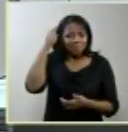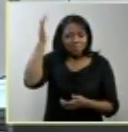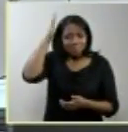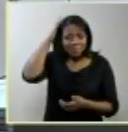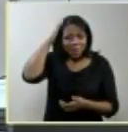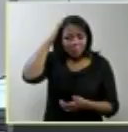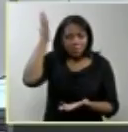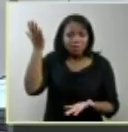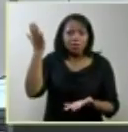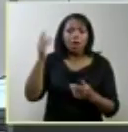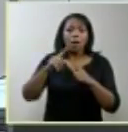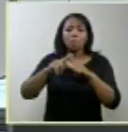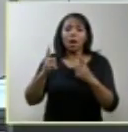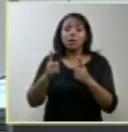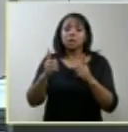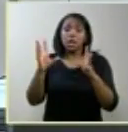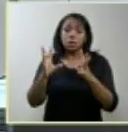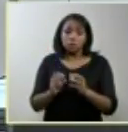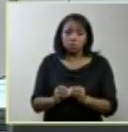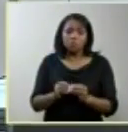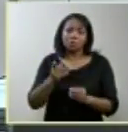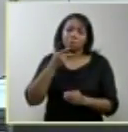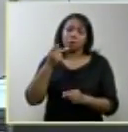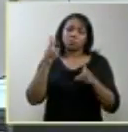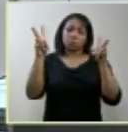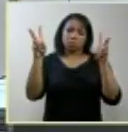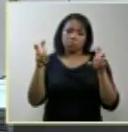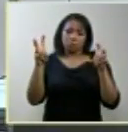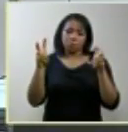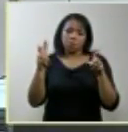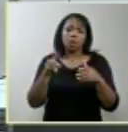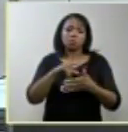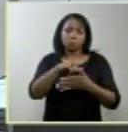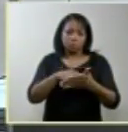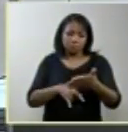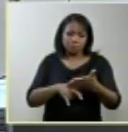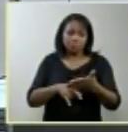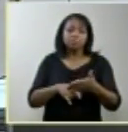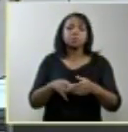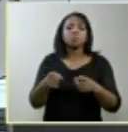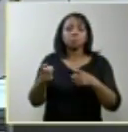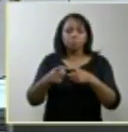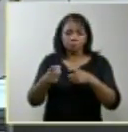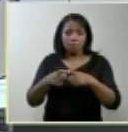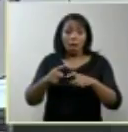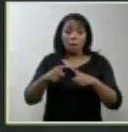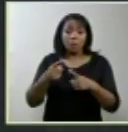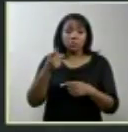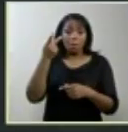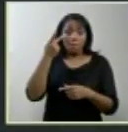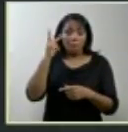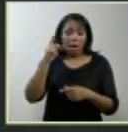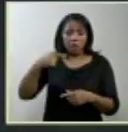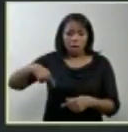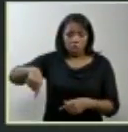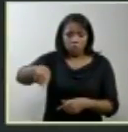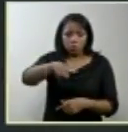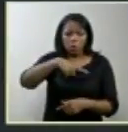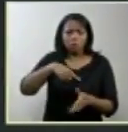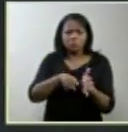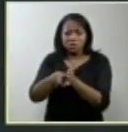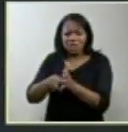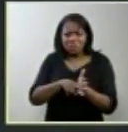Rosivaldo resume em nossos termos o diagnóstico médico mas para nós cientistas